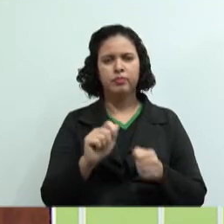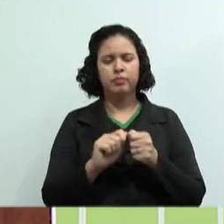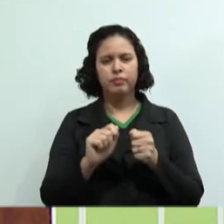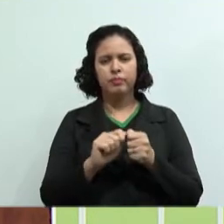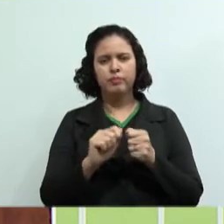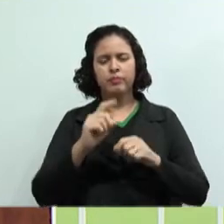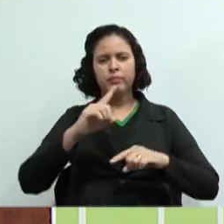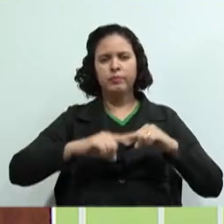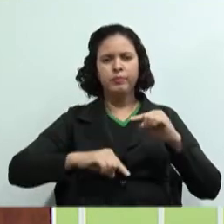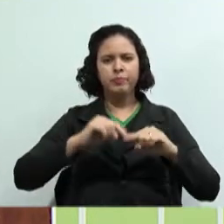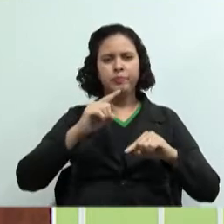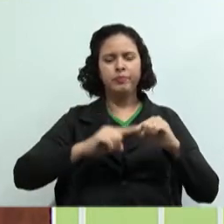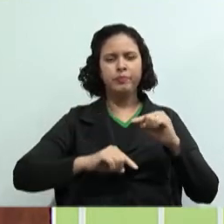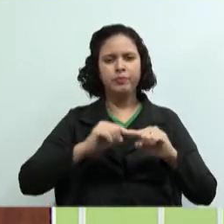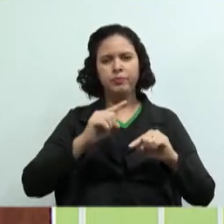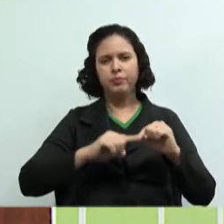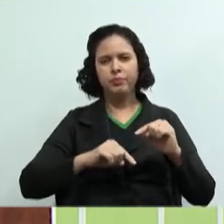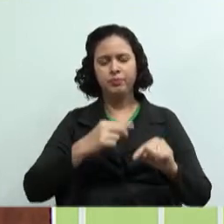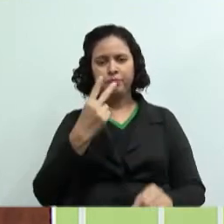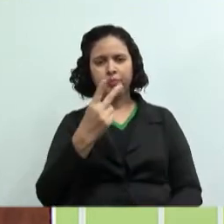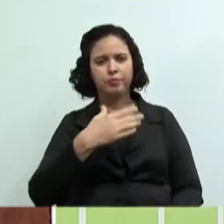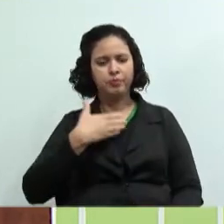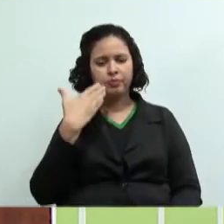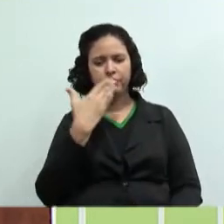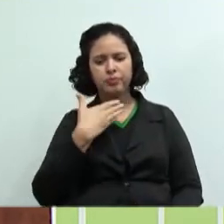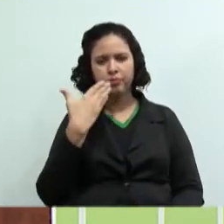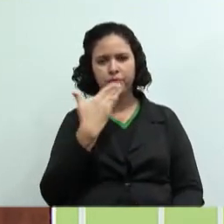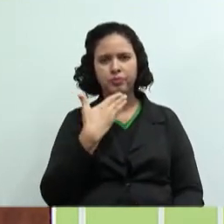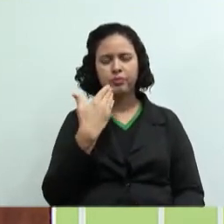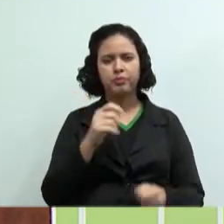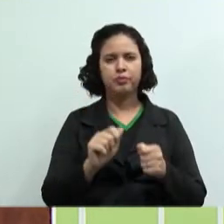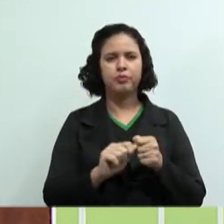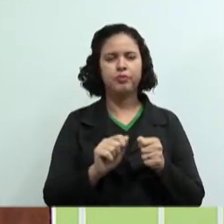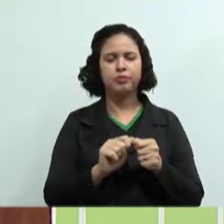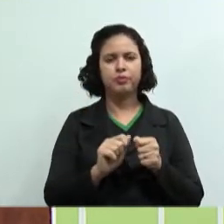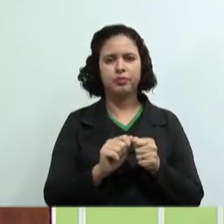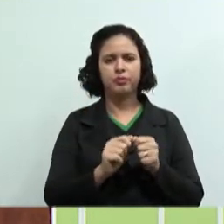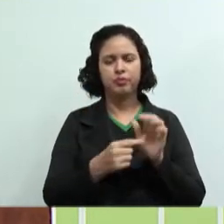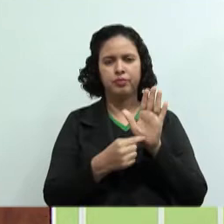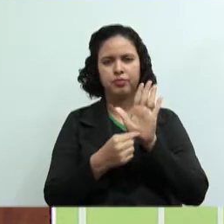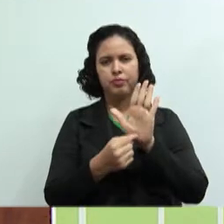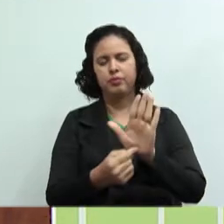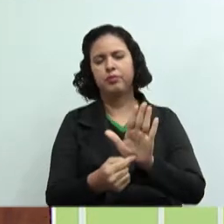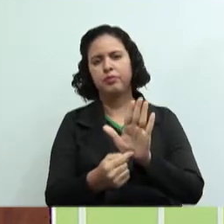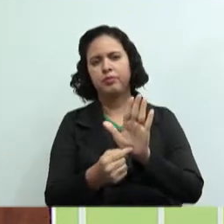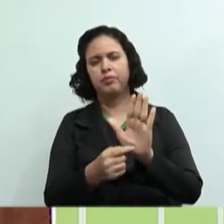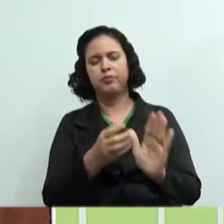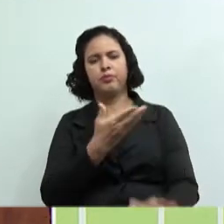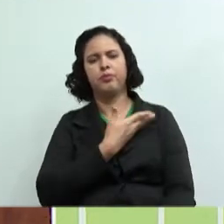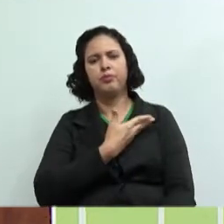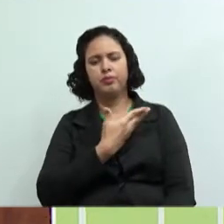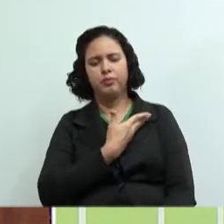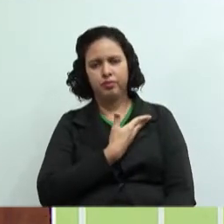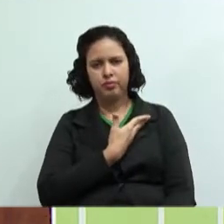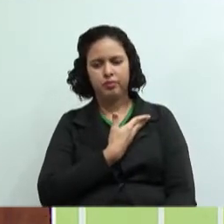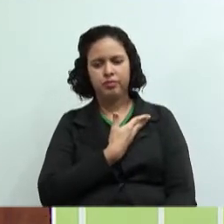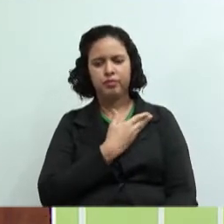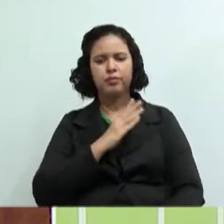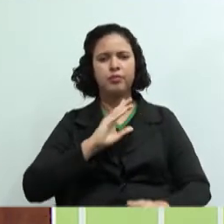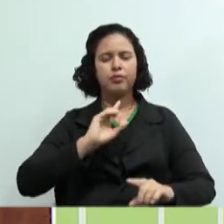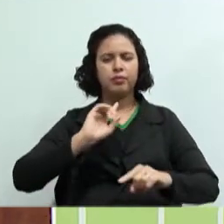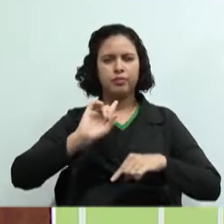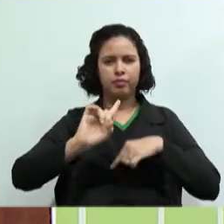produtos, os dois doces que vocês vão produzir e apresentar para os colegas, está certo? E depois desse